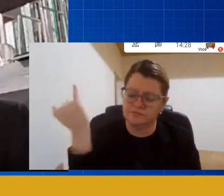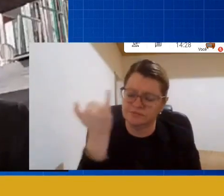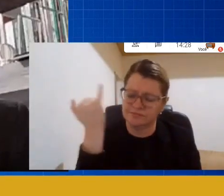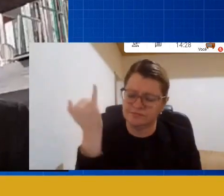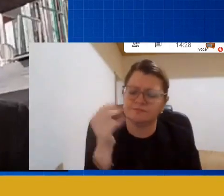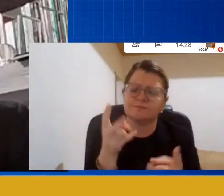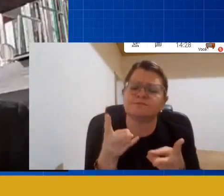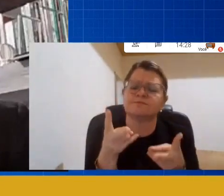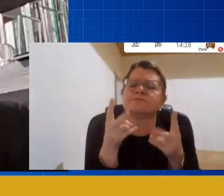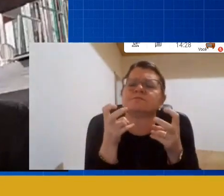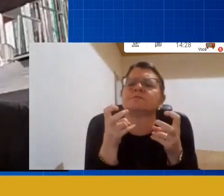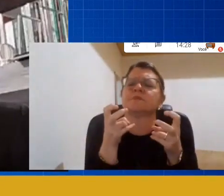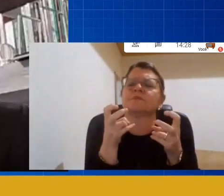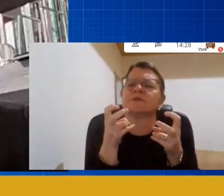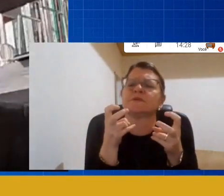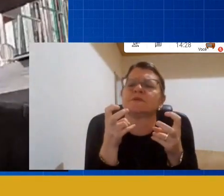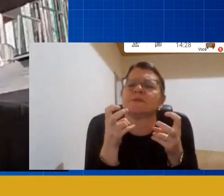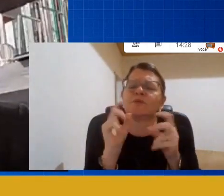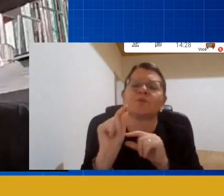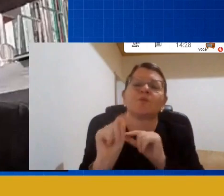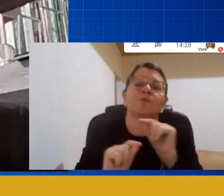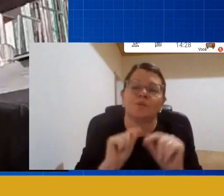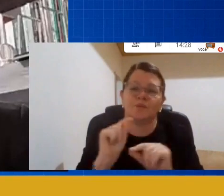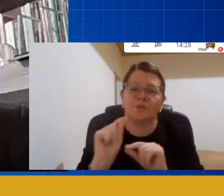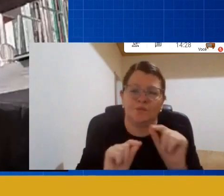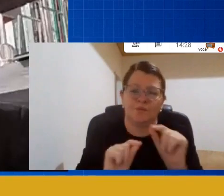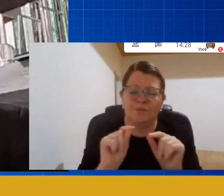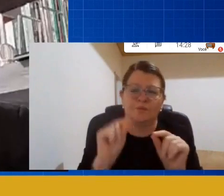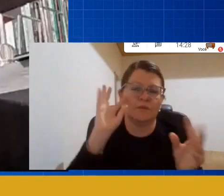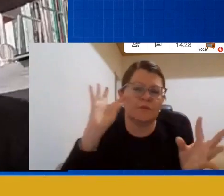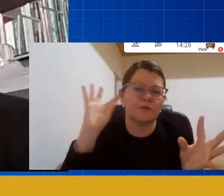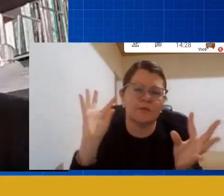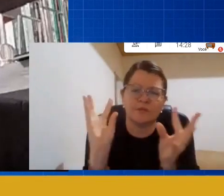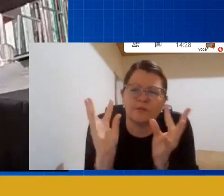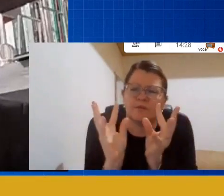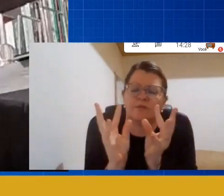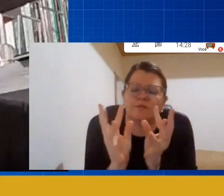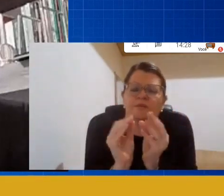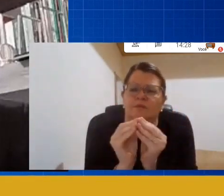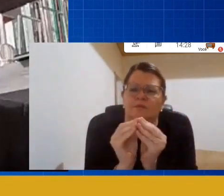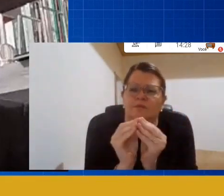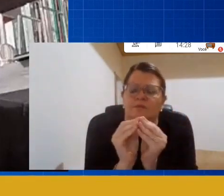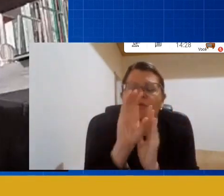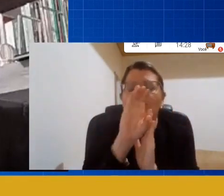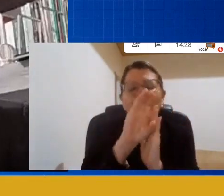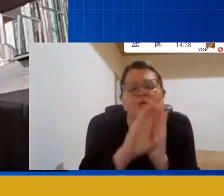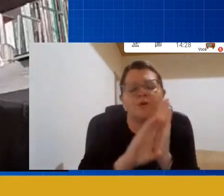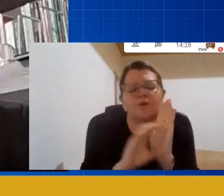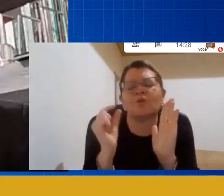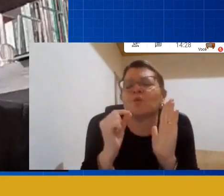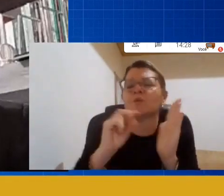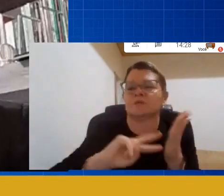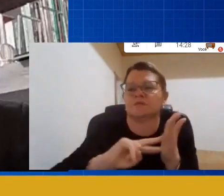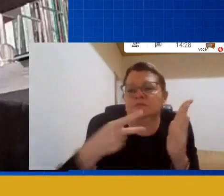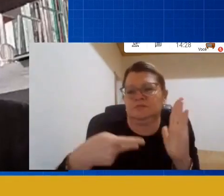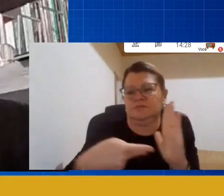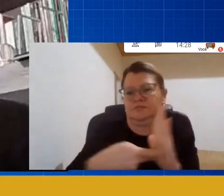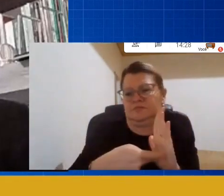a importância de se compreender o que é um currículo na educação infantil